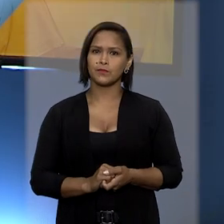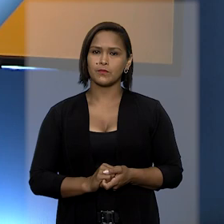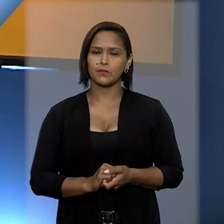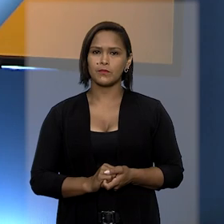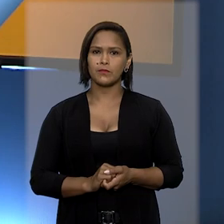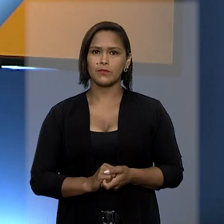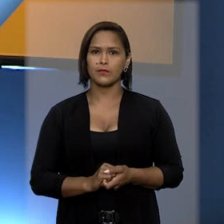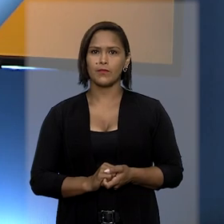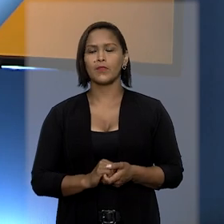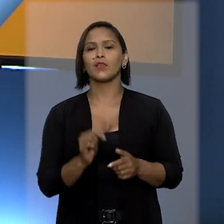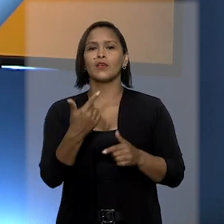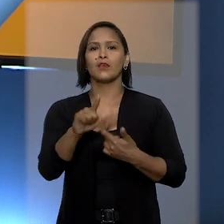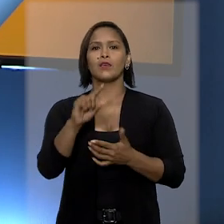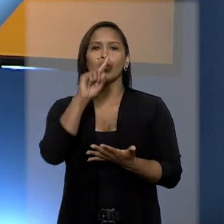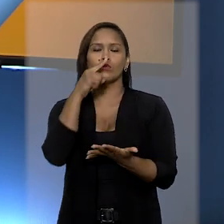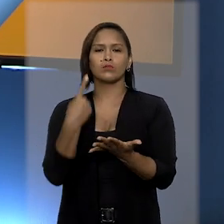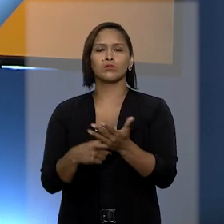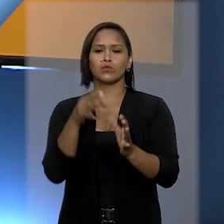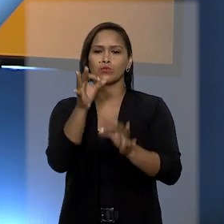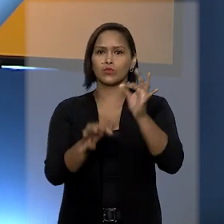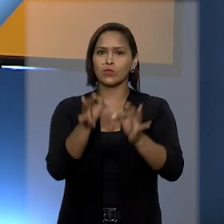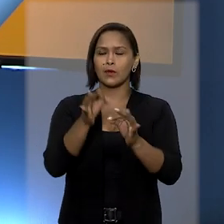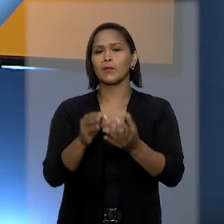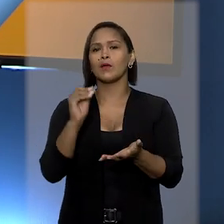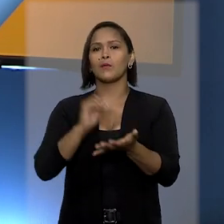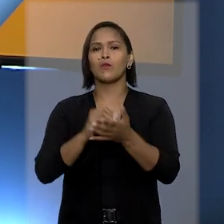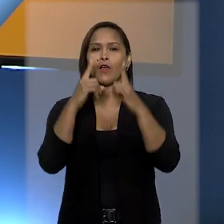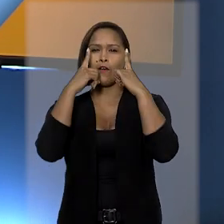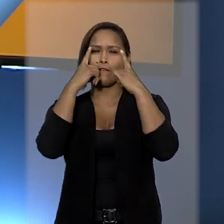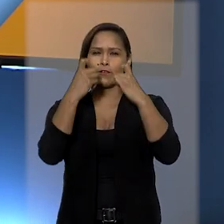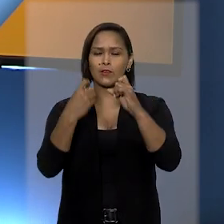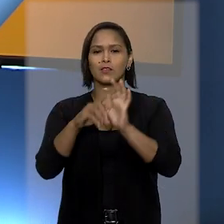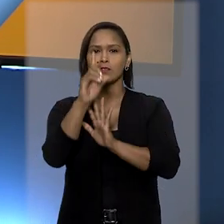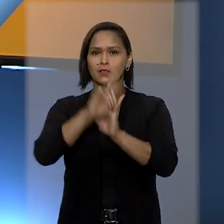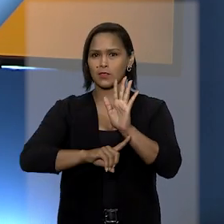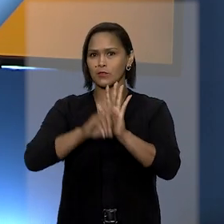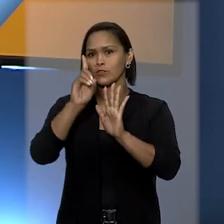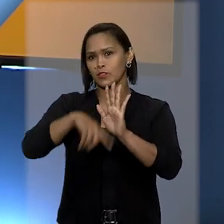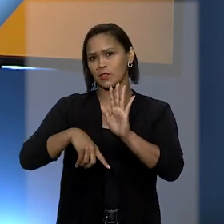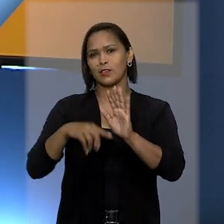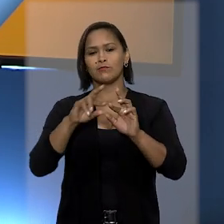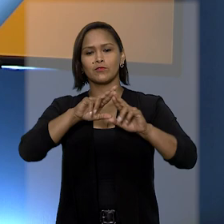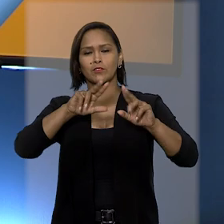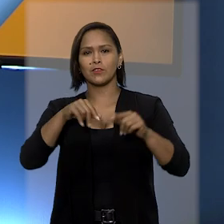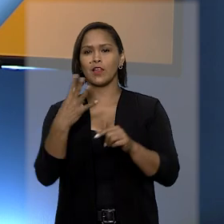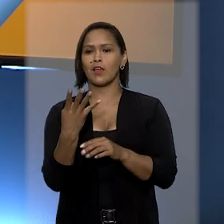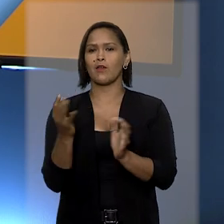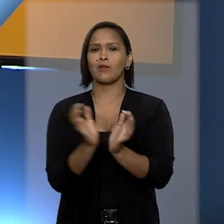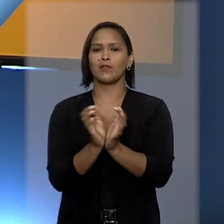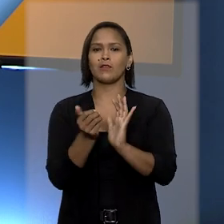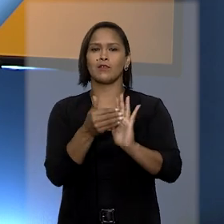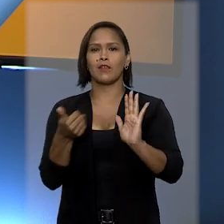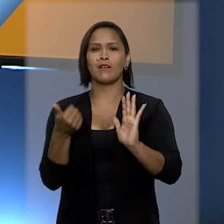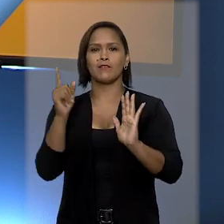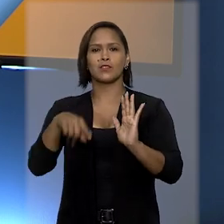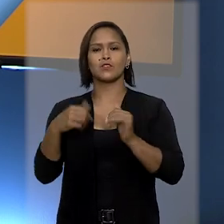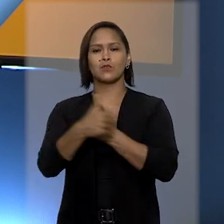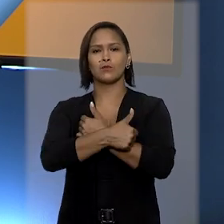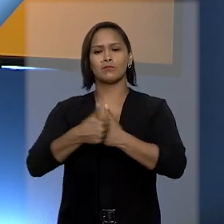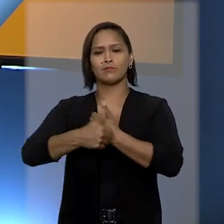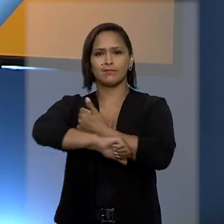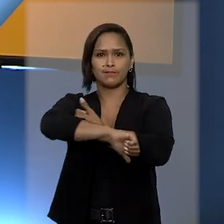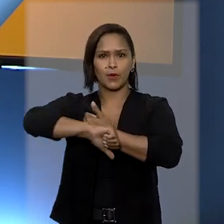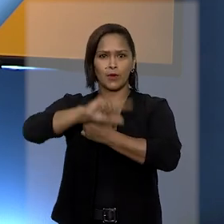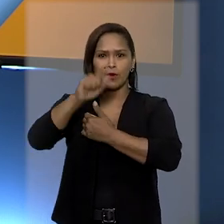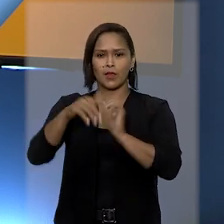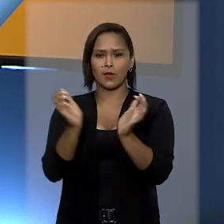Em outro julgamento por ausência de violação a direitos difusos, a quarta turma afastou danos morais